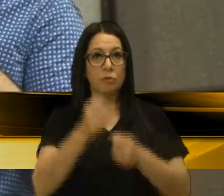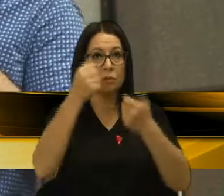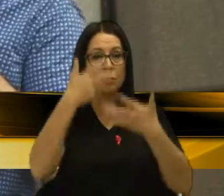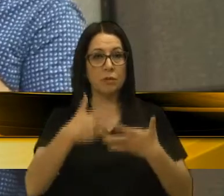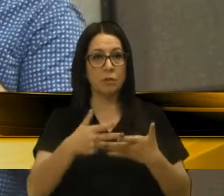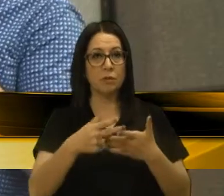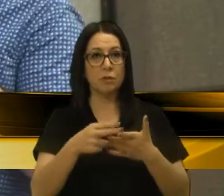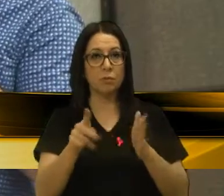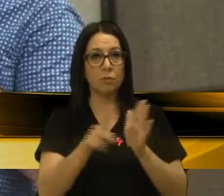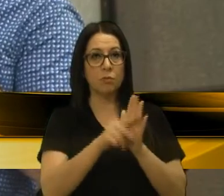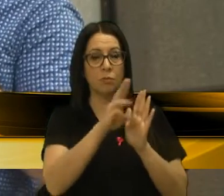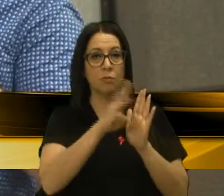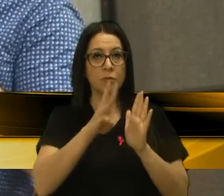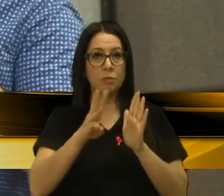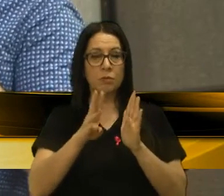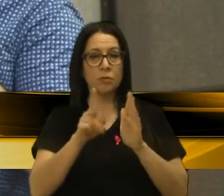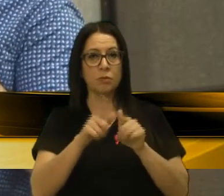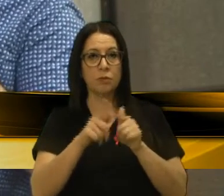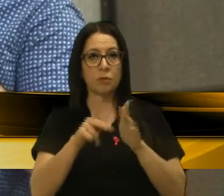próprio site do Jornal Pioneiro